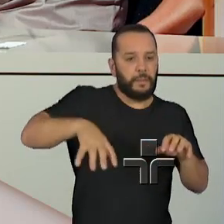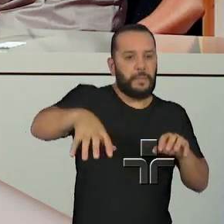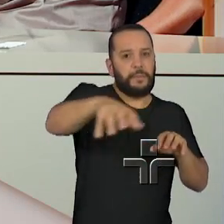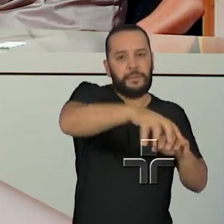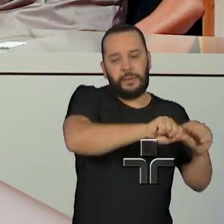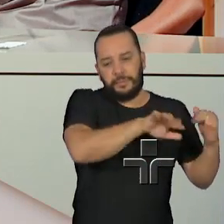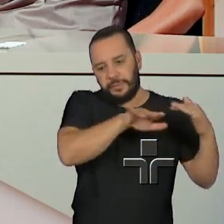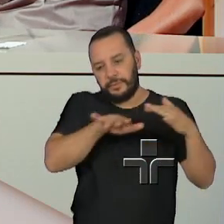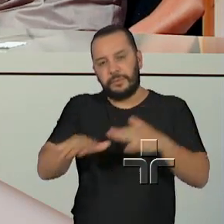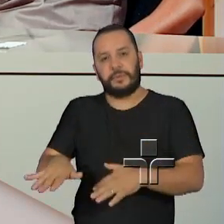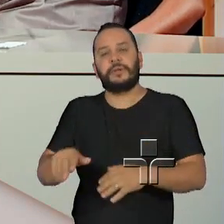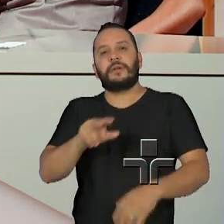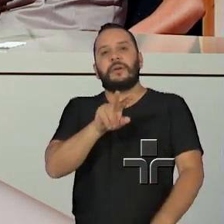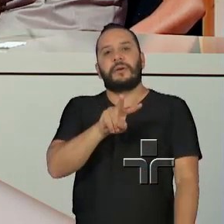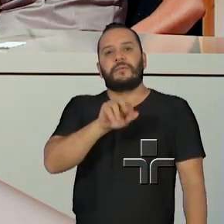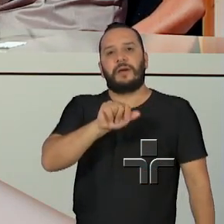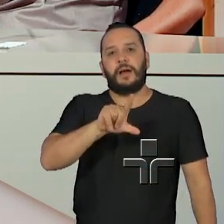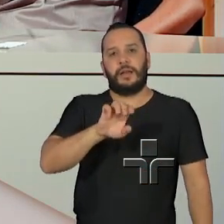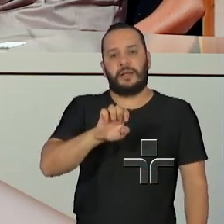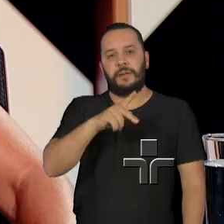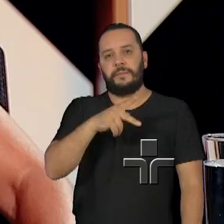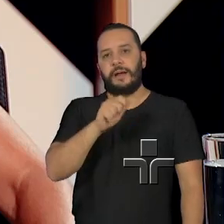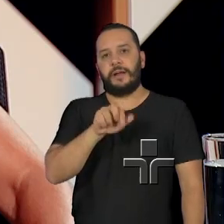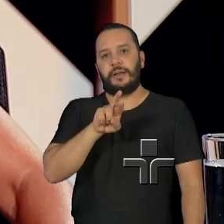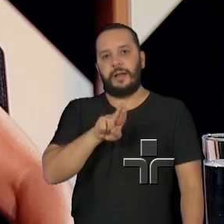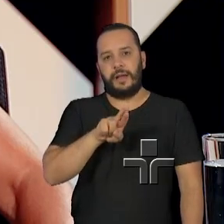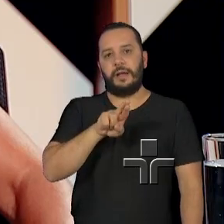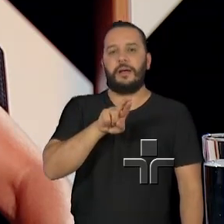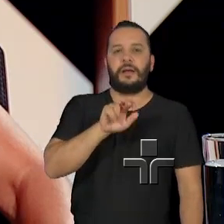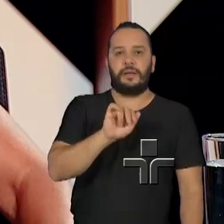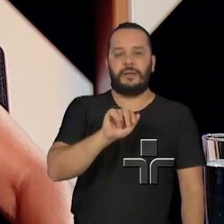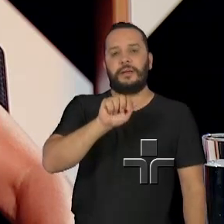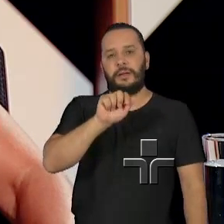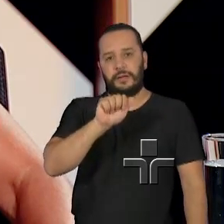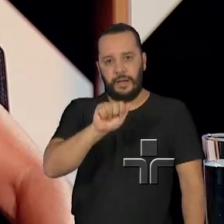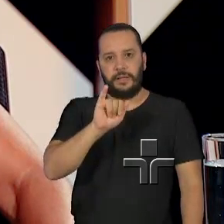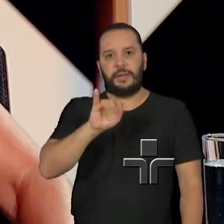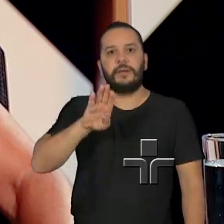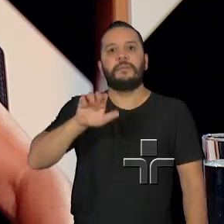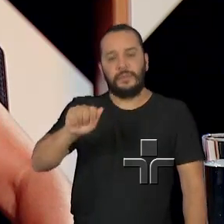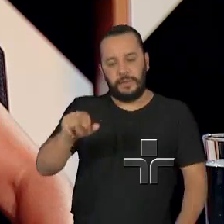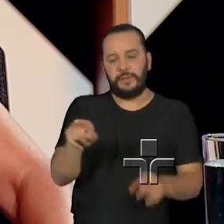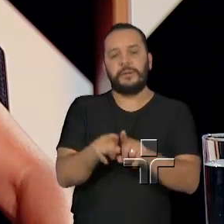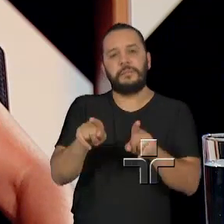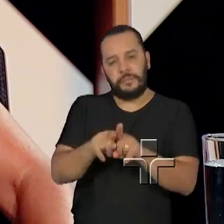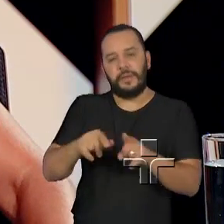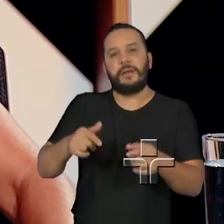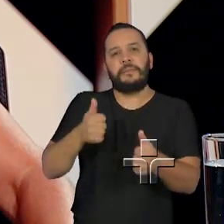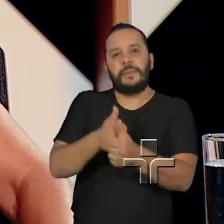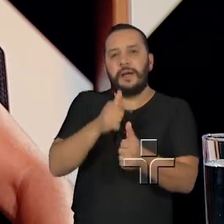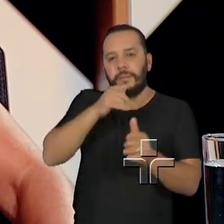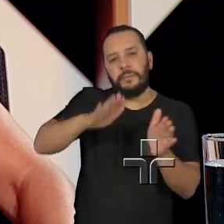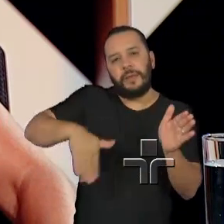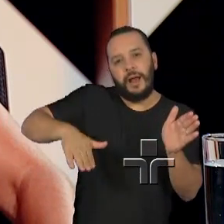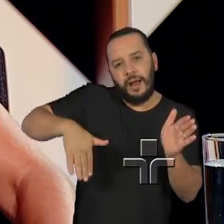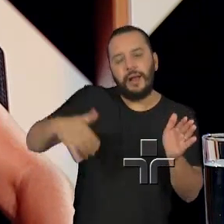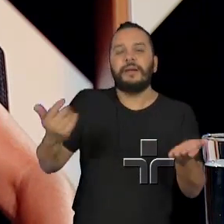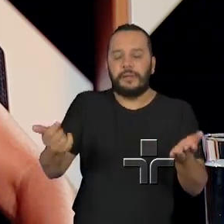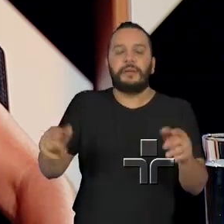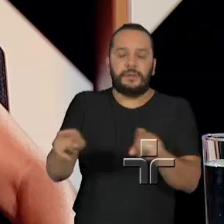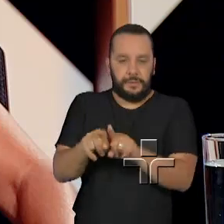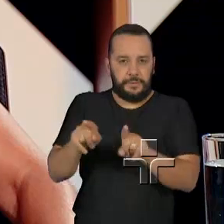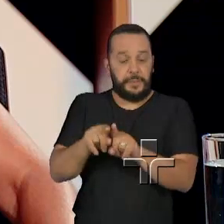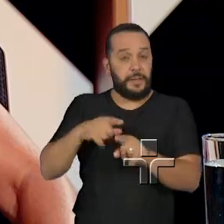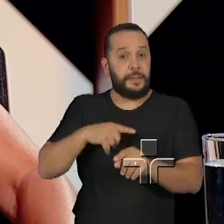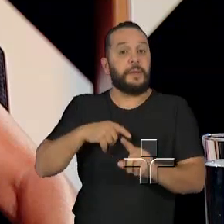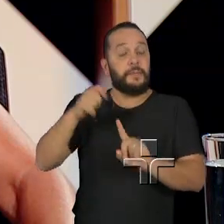Paraíba e Litoral Norte. O último evento, tínhamos cerca de 550 pessoas. E um evento em agosto, que a gente faz no mês da Lei Maria da